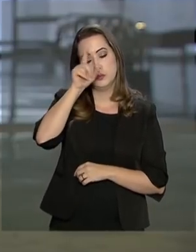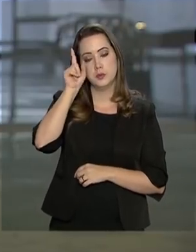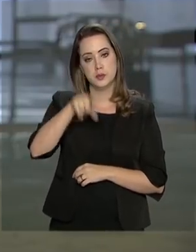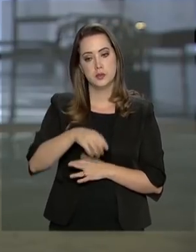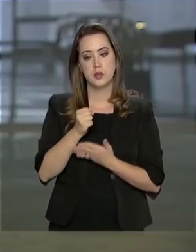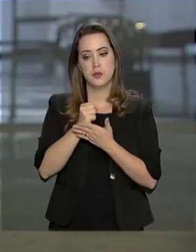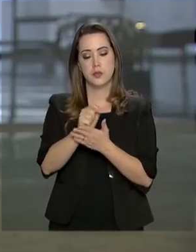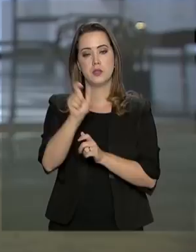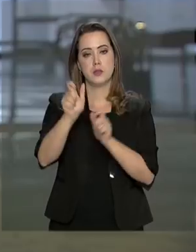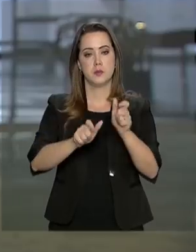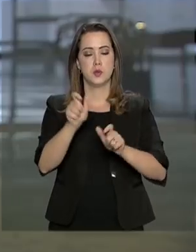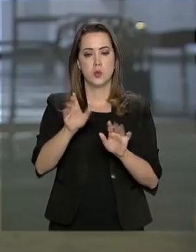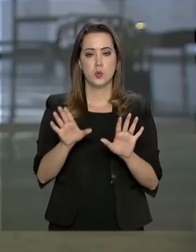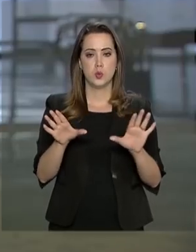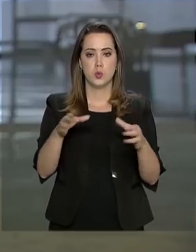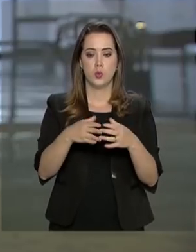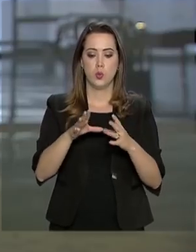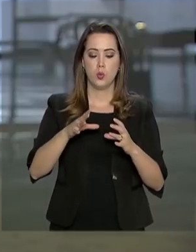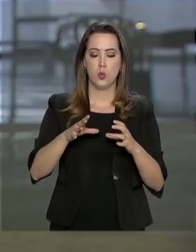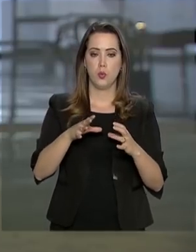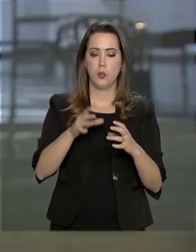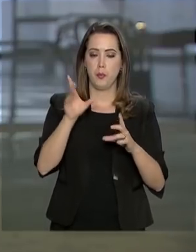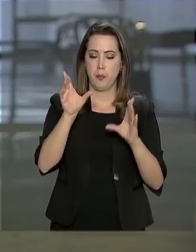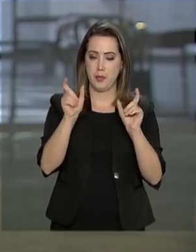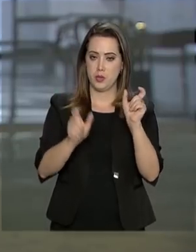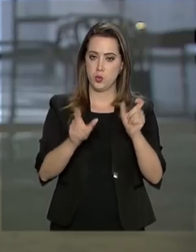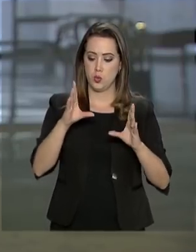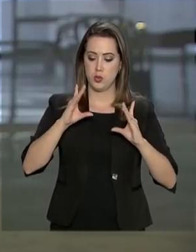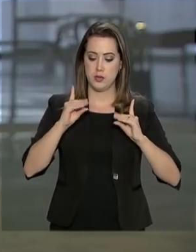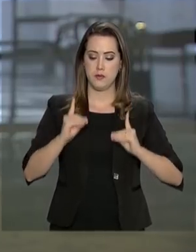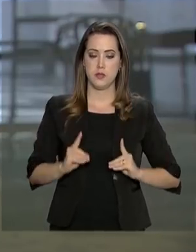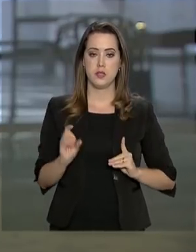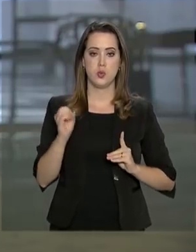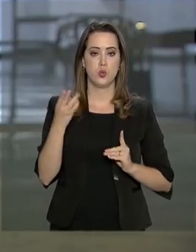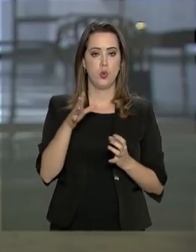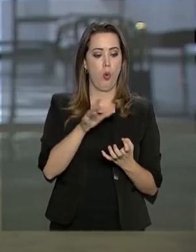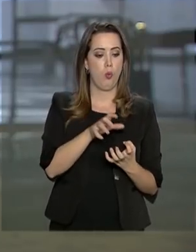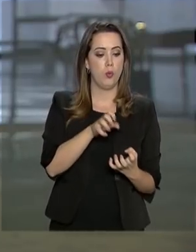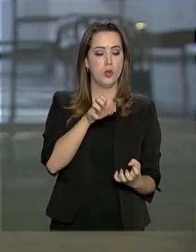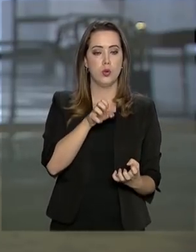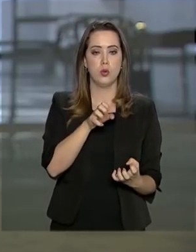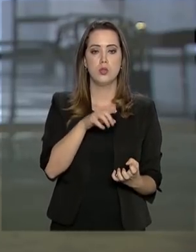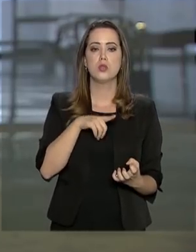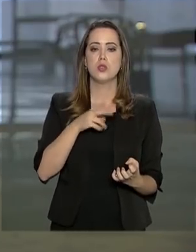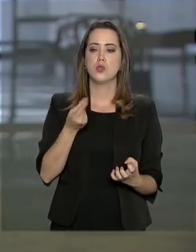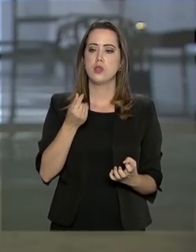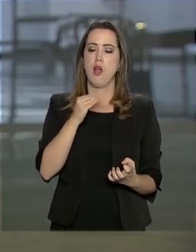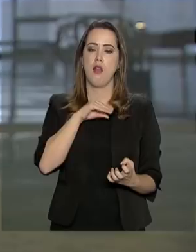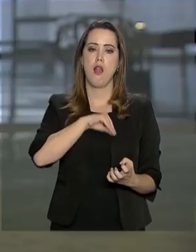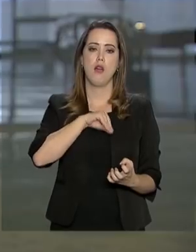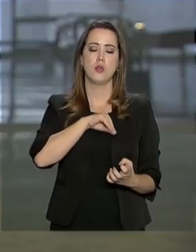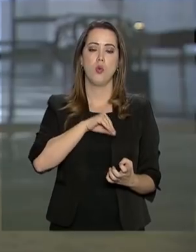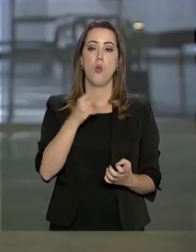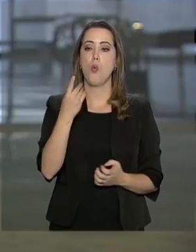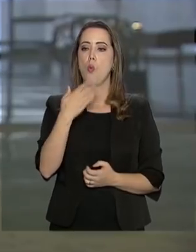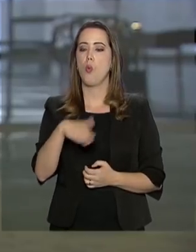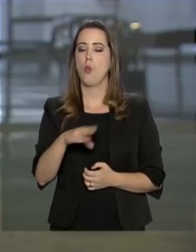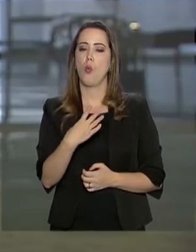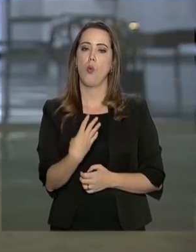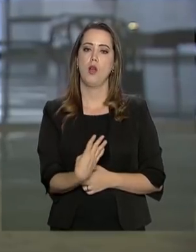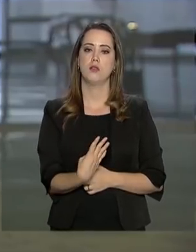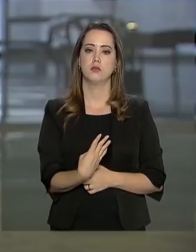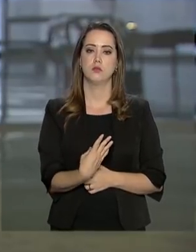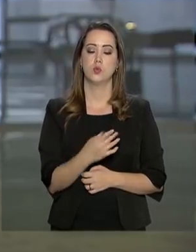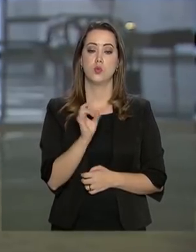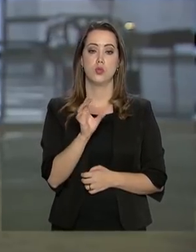destinado a esse público-alvo, pessoas com deficiência e idosos que tenham uma renda per capita de um quarto do salário mínimo,